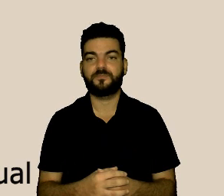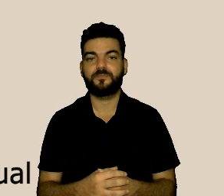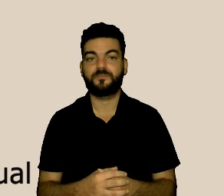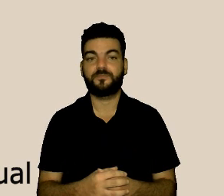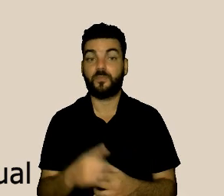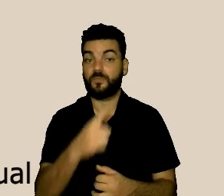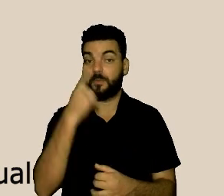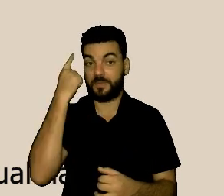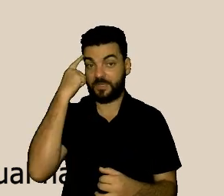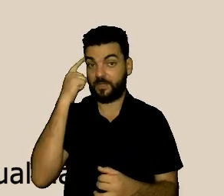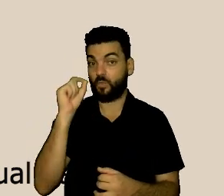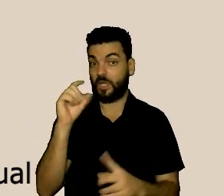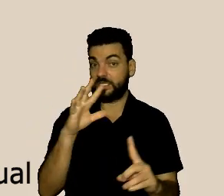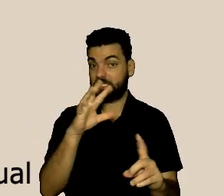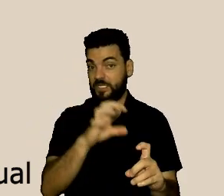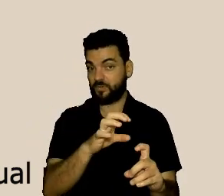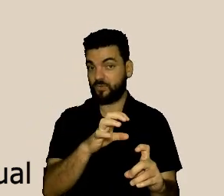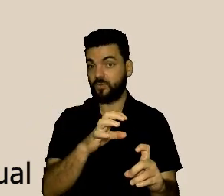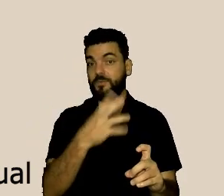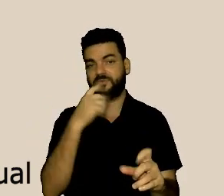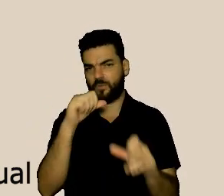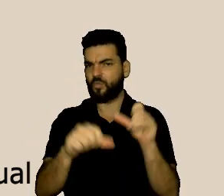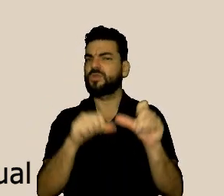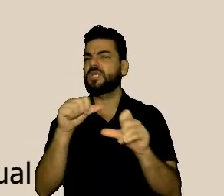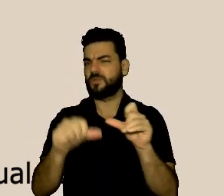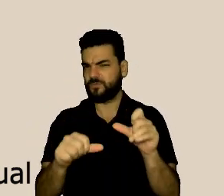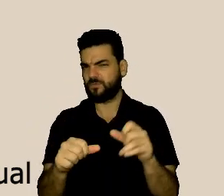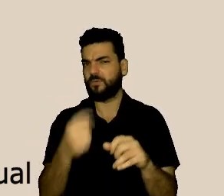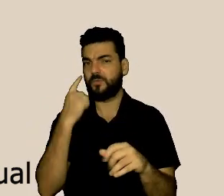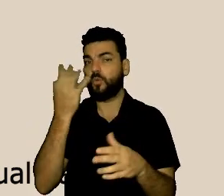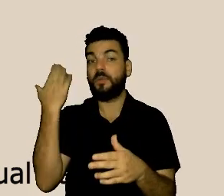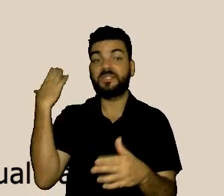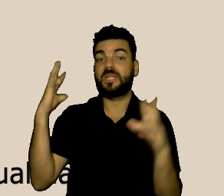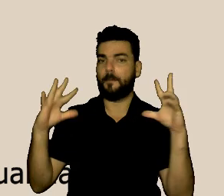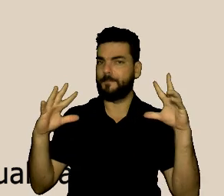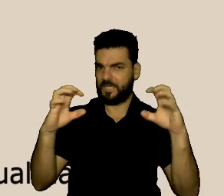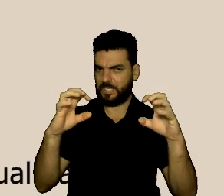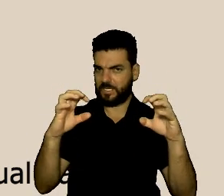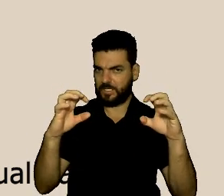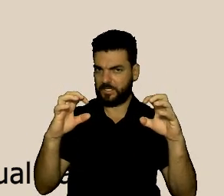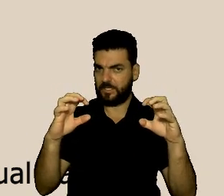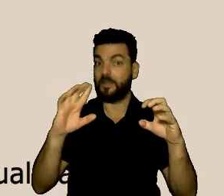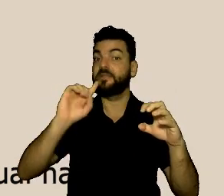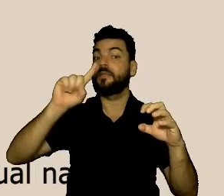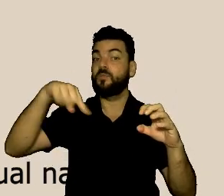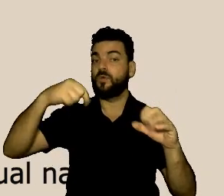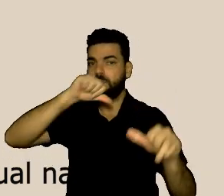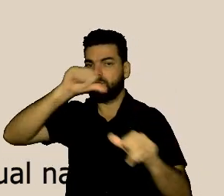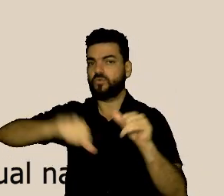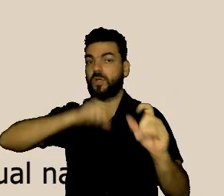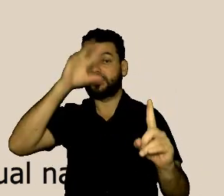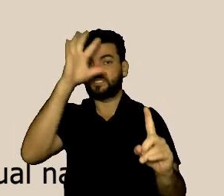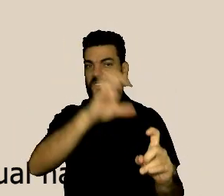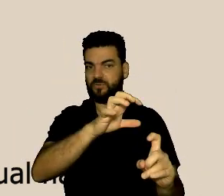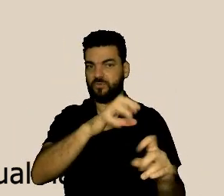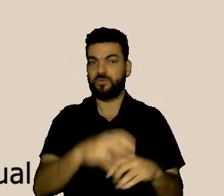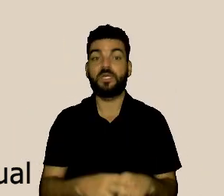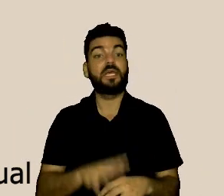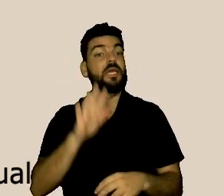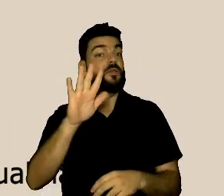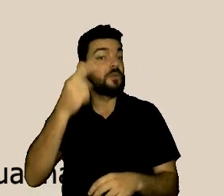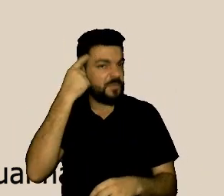Então, os conflitos devem ser tratados, não podem ser banalizados, não podem ser ignorados.